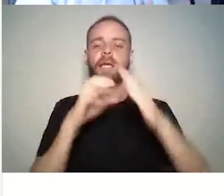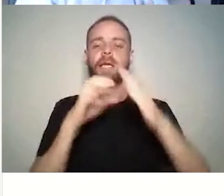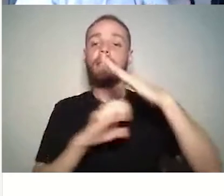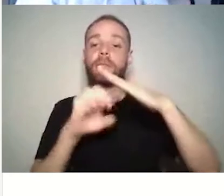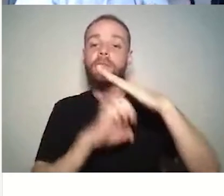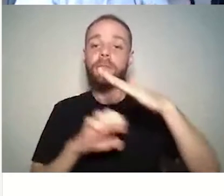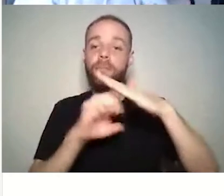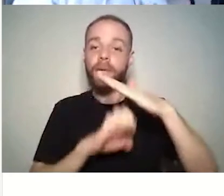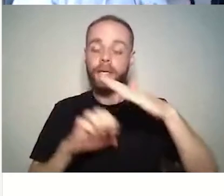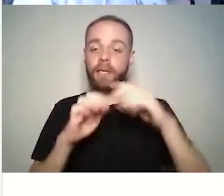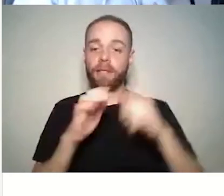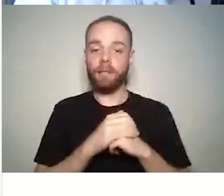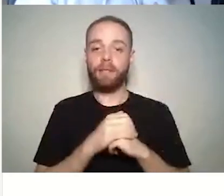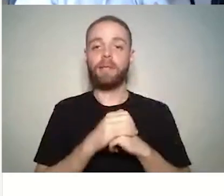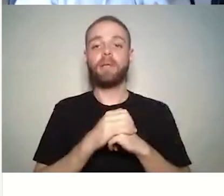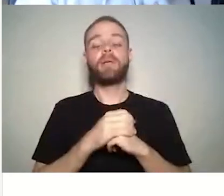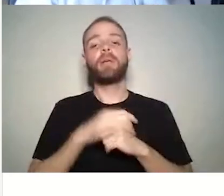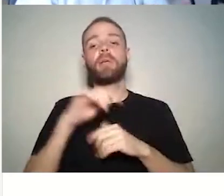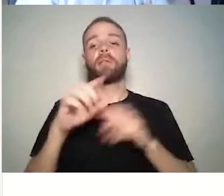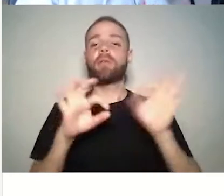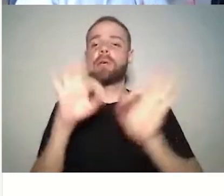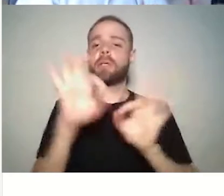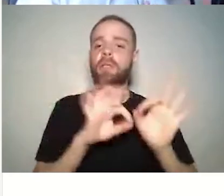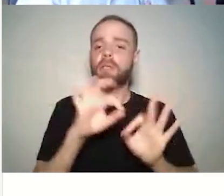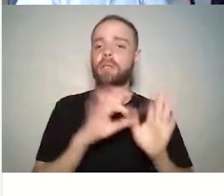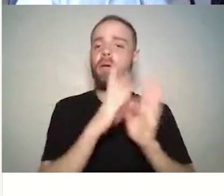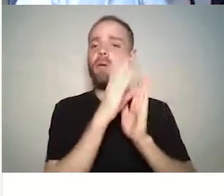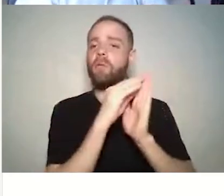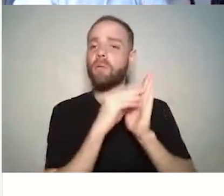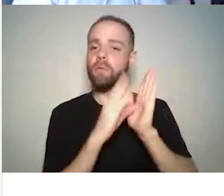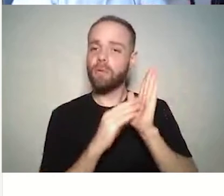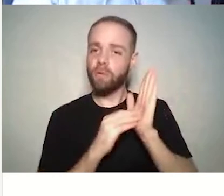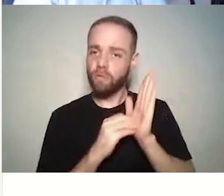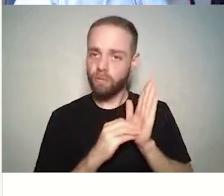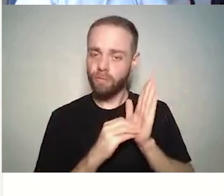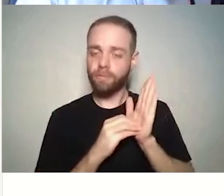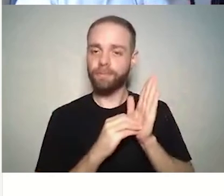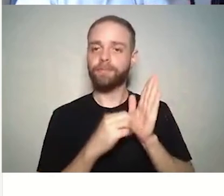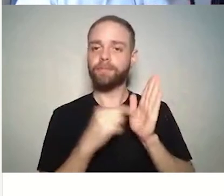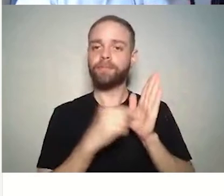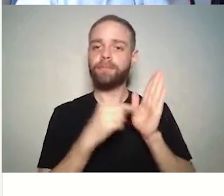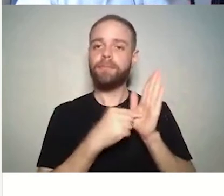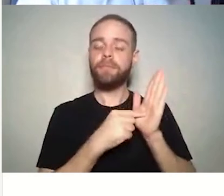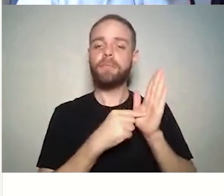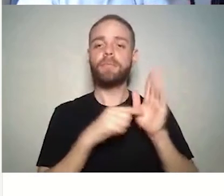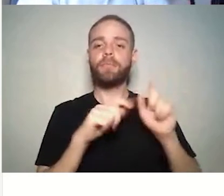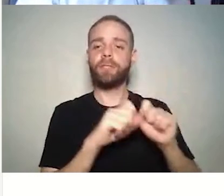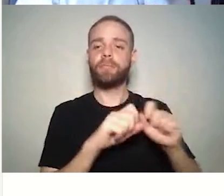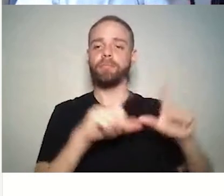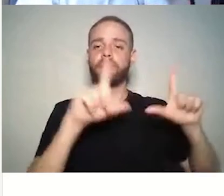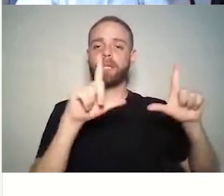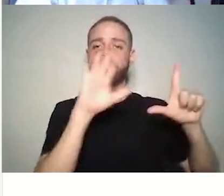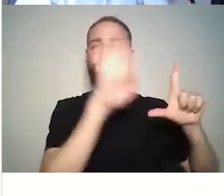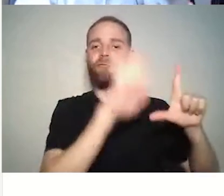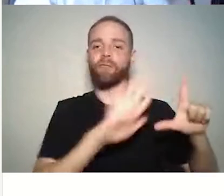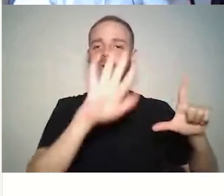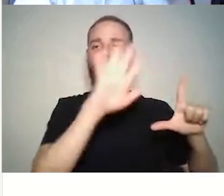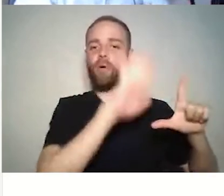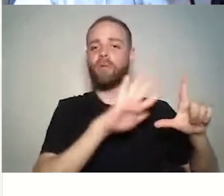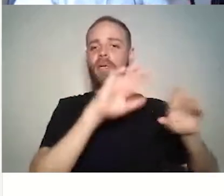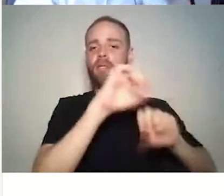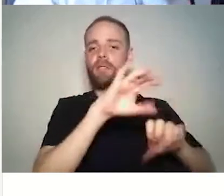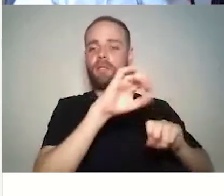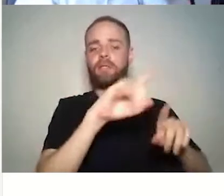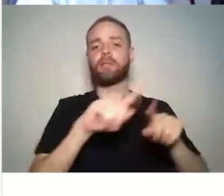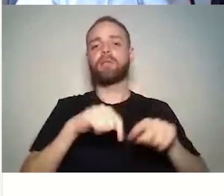Então, eu trabalhava na organização de conteúdo e na interoperabilidade entre diferentes plataformas de ensino. Depois eu fundei